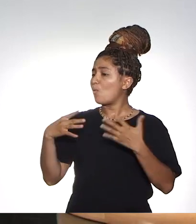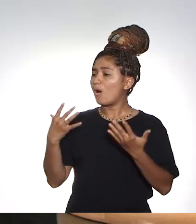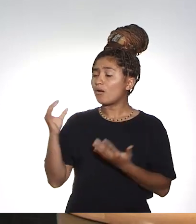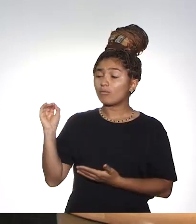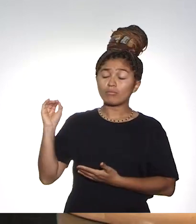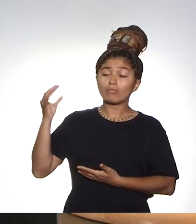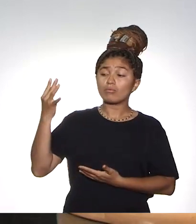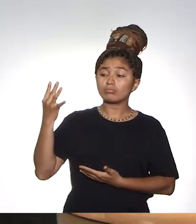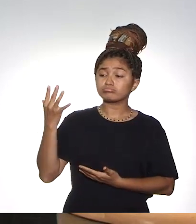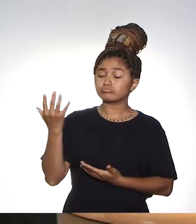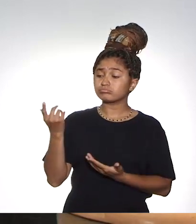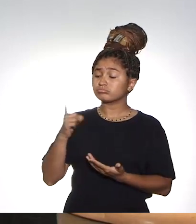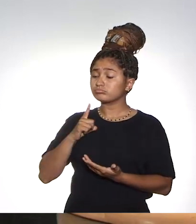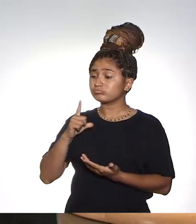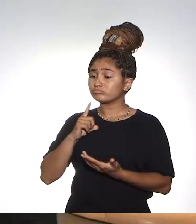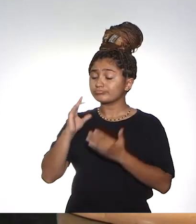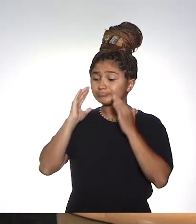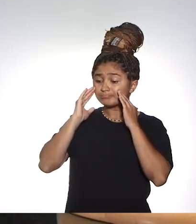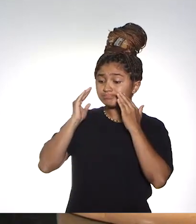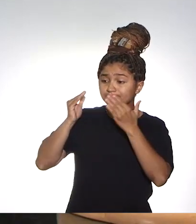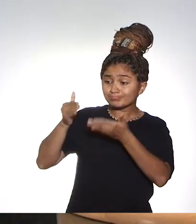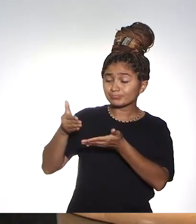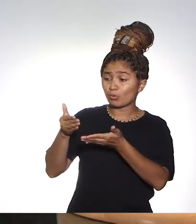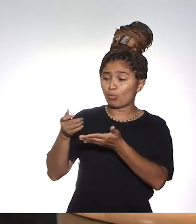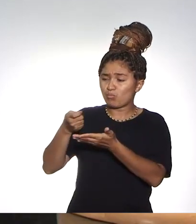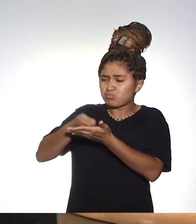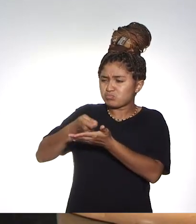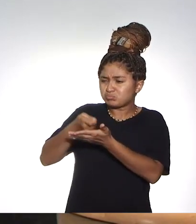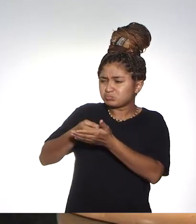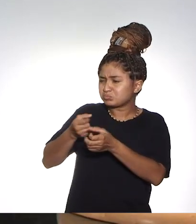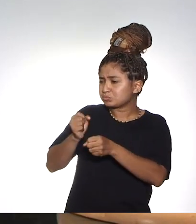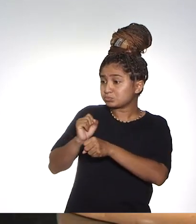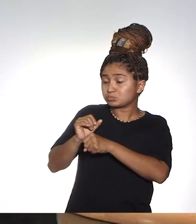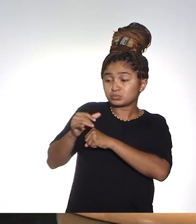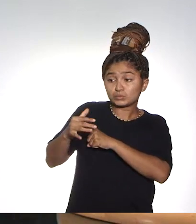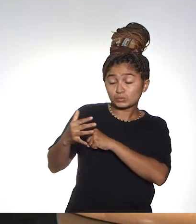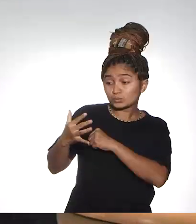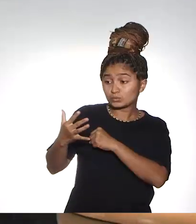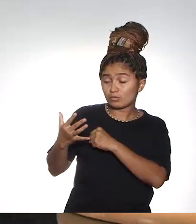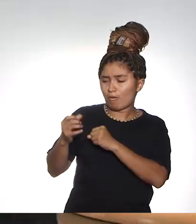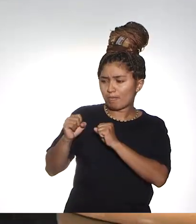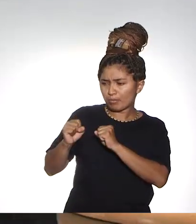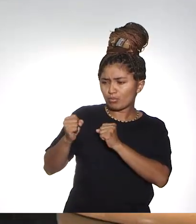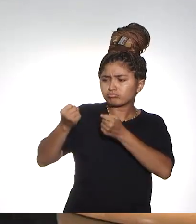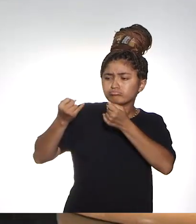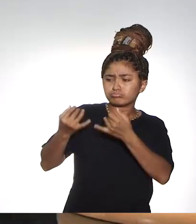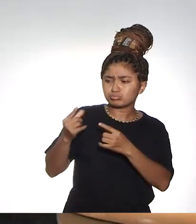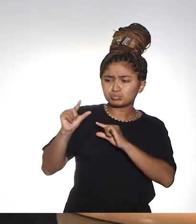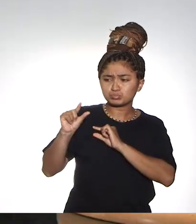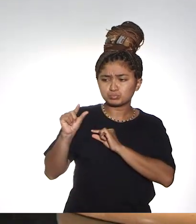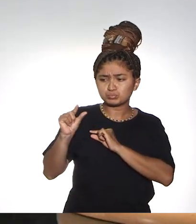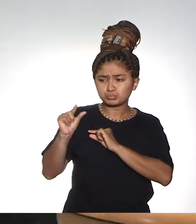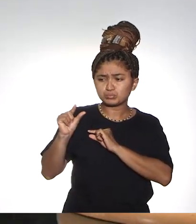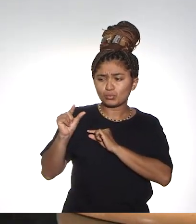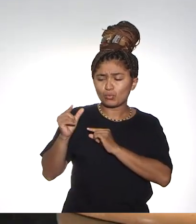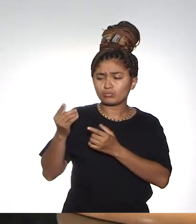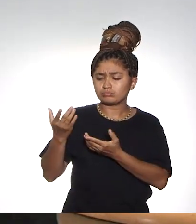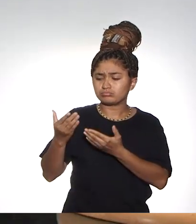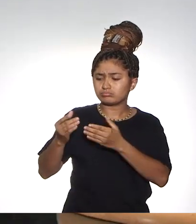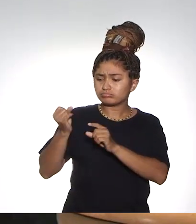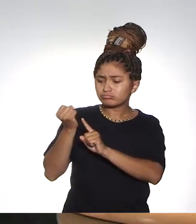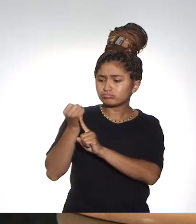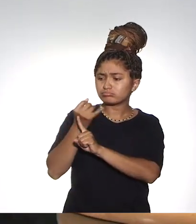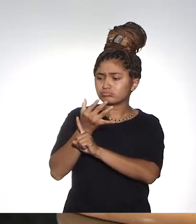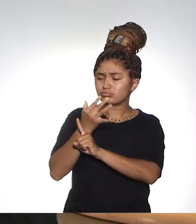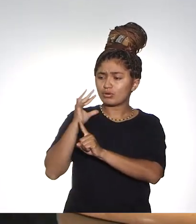principais ações, se houveram iniciativas voltadas diretamente para combater o novo coronavírus? O pode falar, então, um pouco